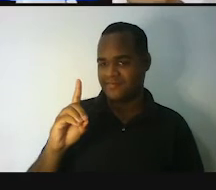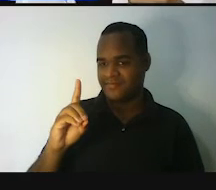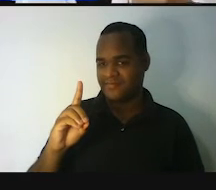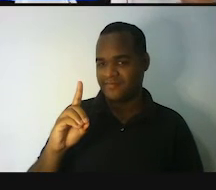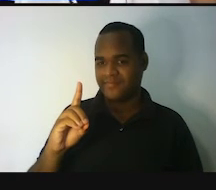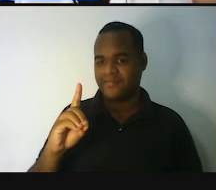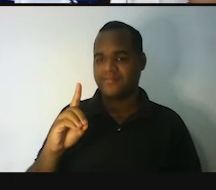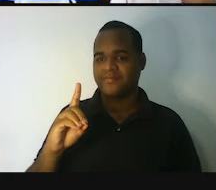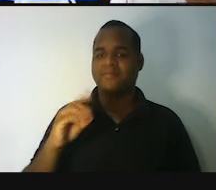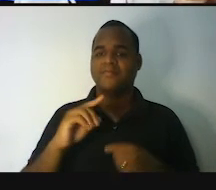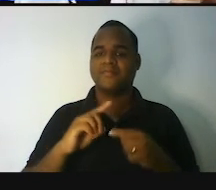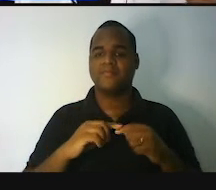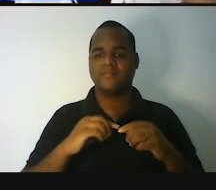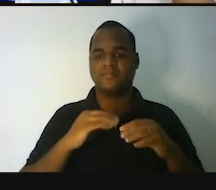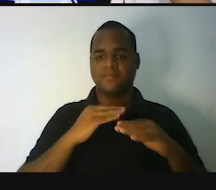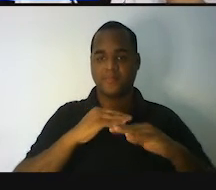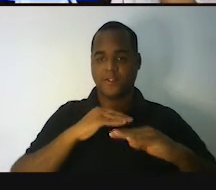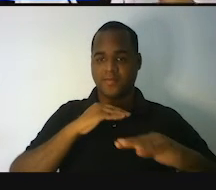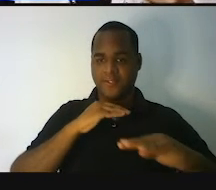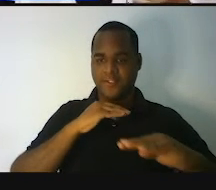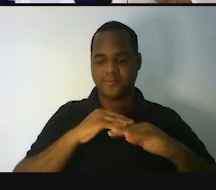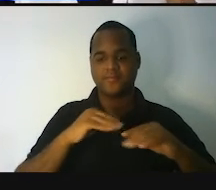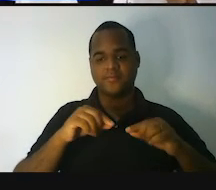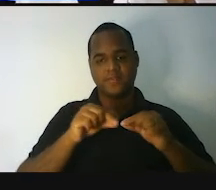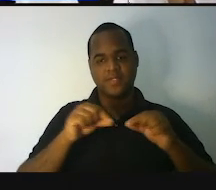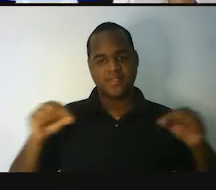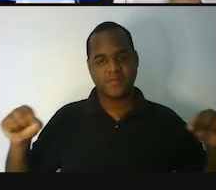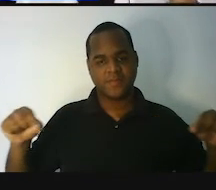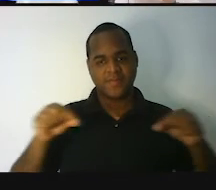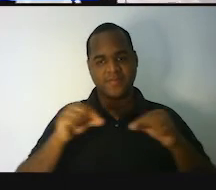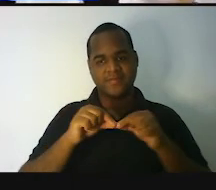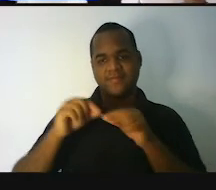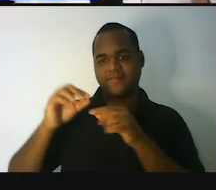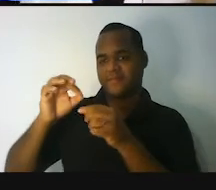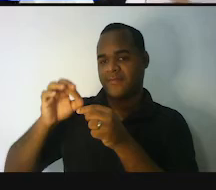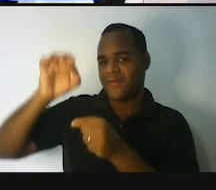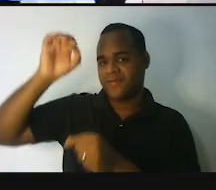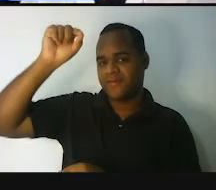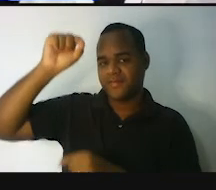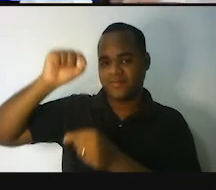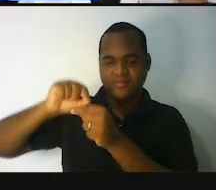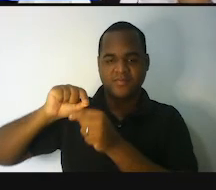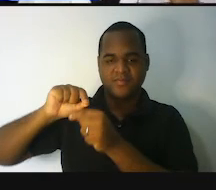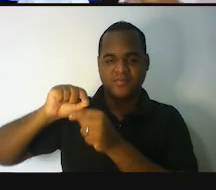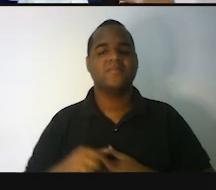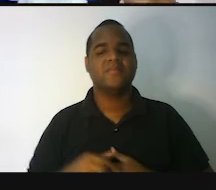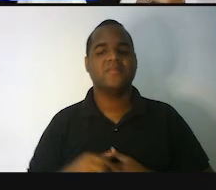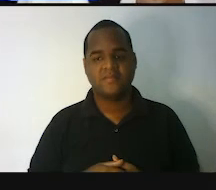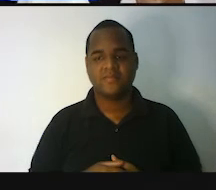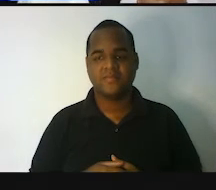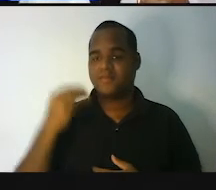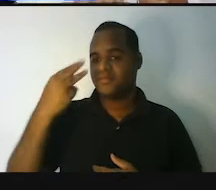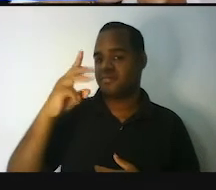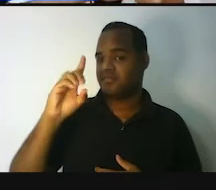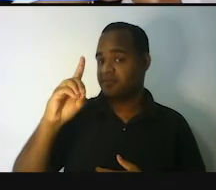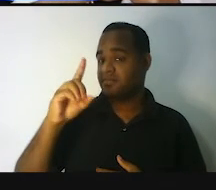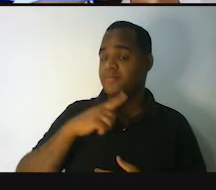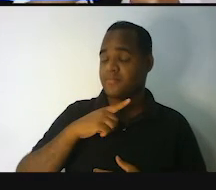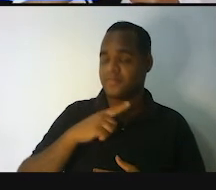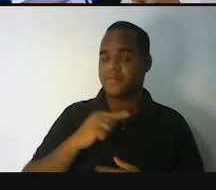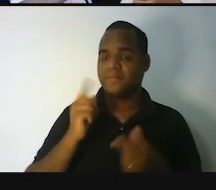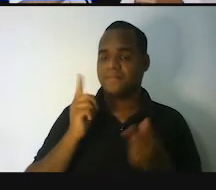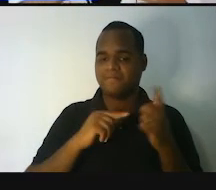Comprimento, largura e altura. Se um objeto, se uma coisa tem essas três dimensões,